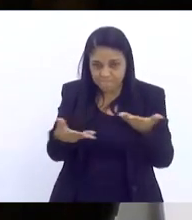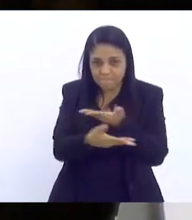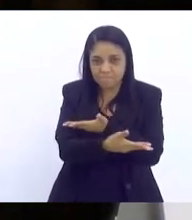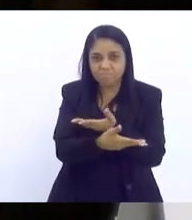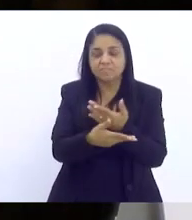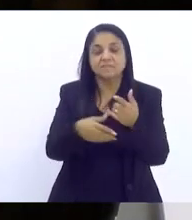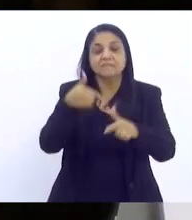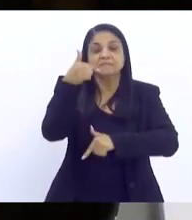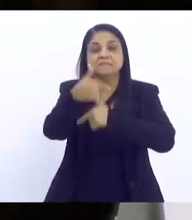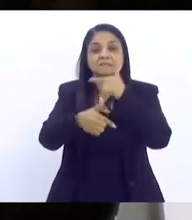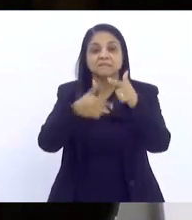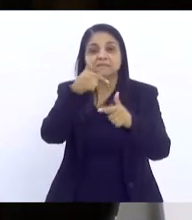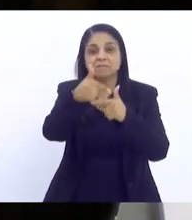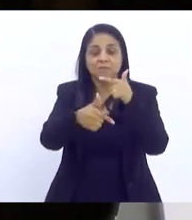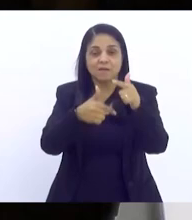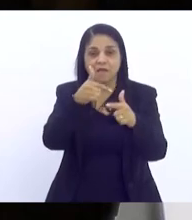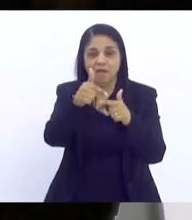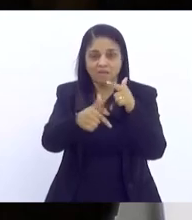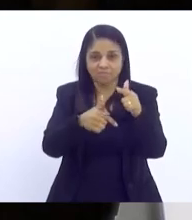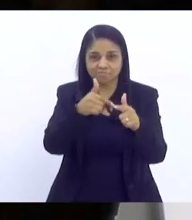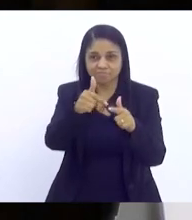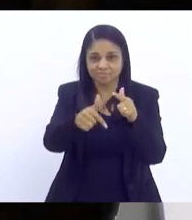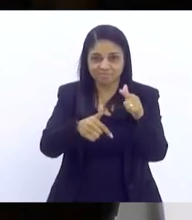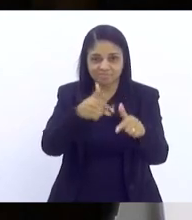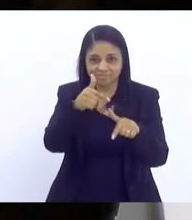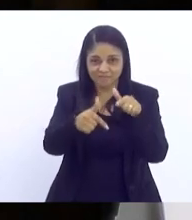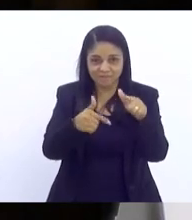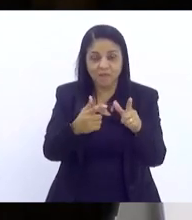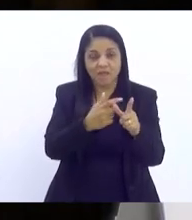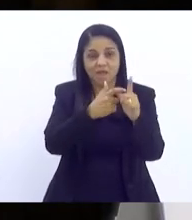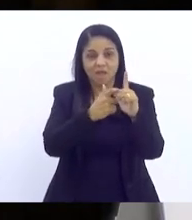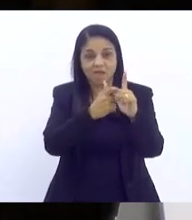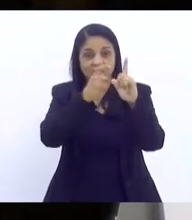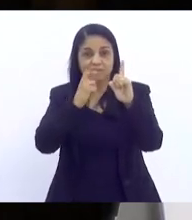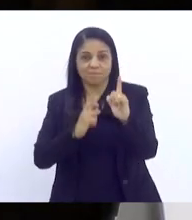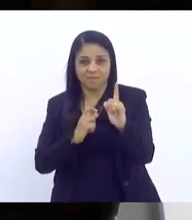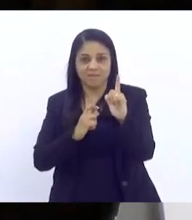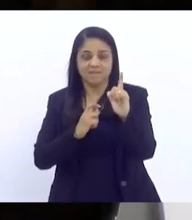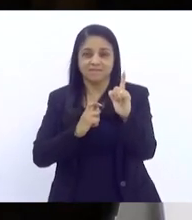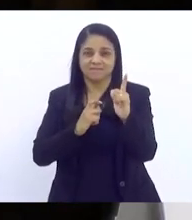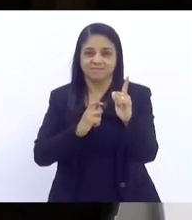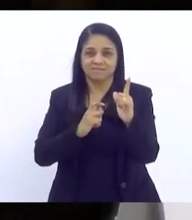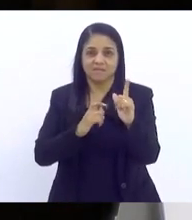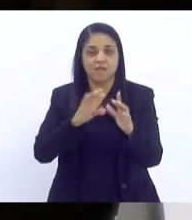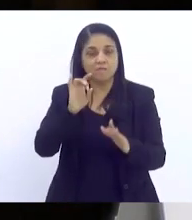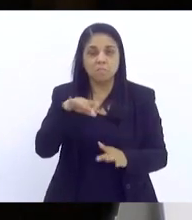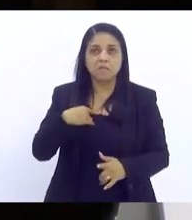autonomia. E a autonomia é tratada muitas vezes como estar só.